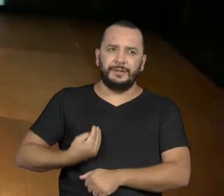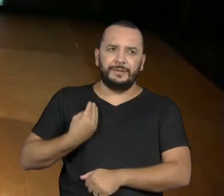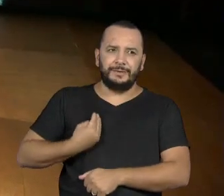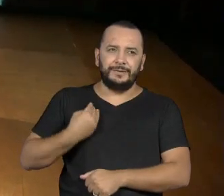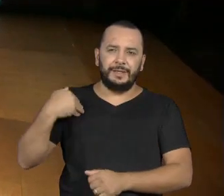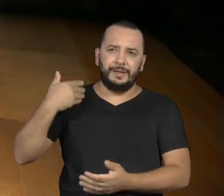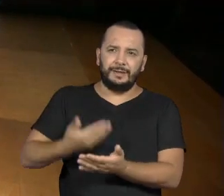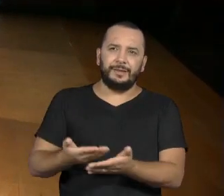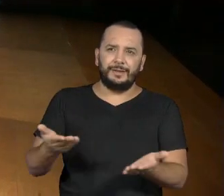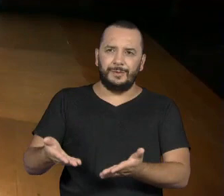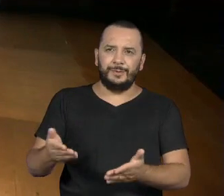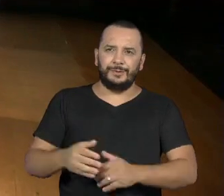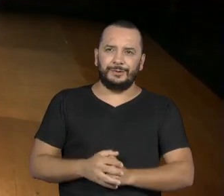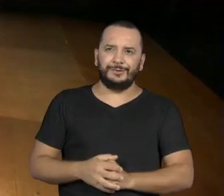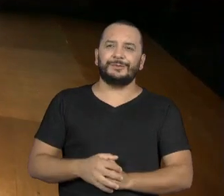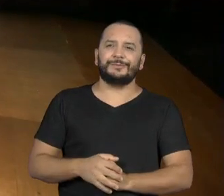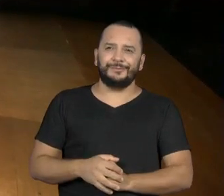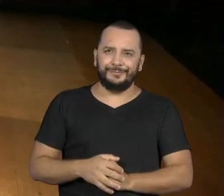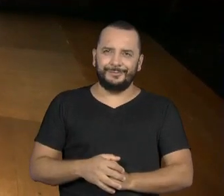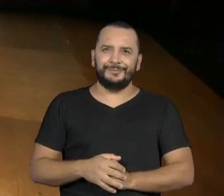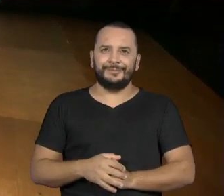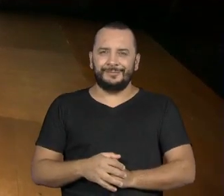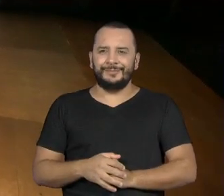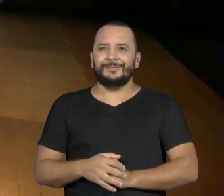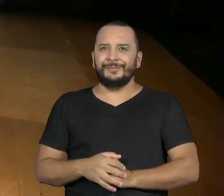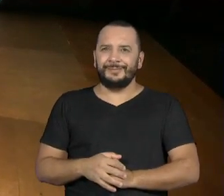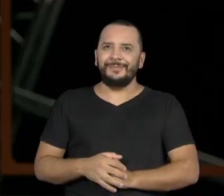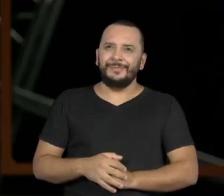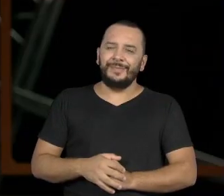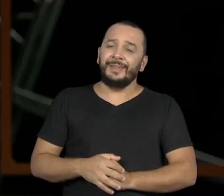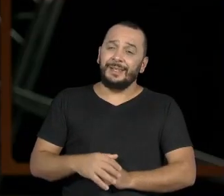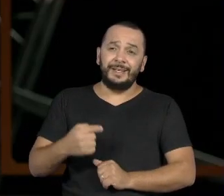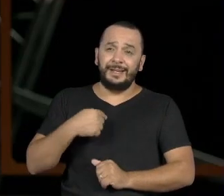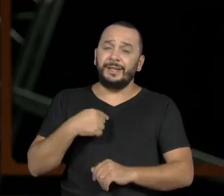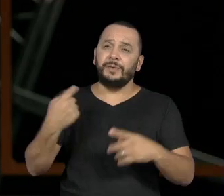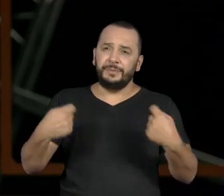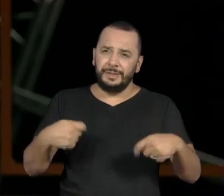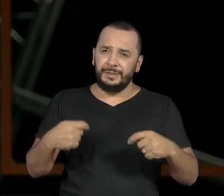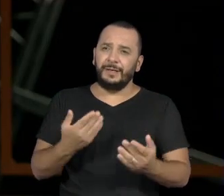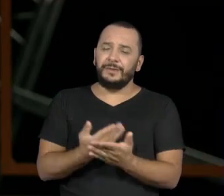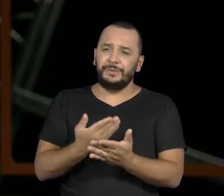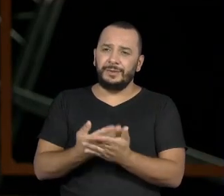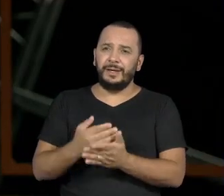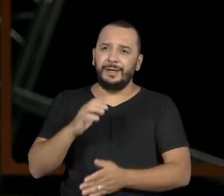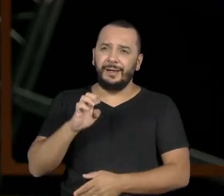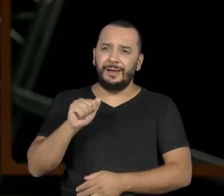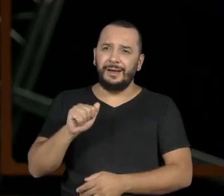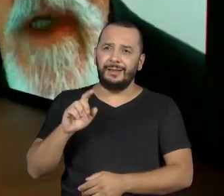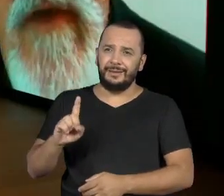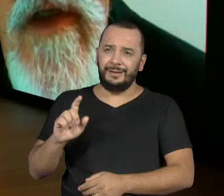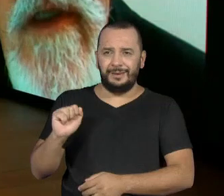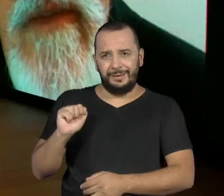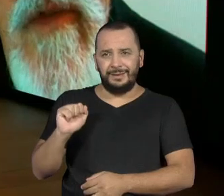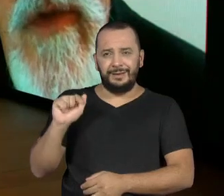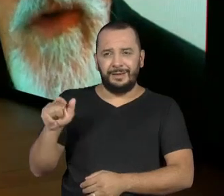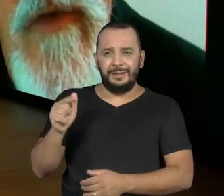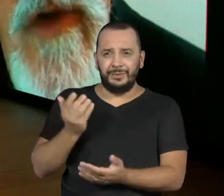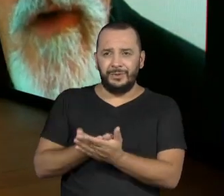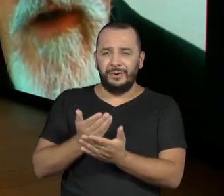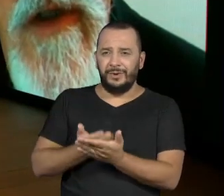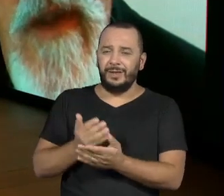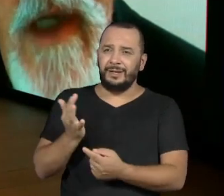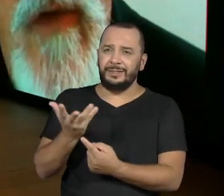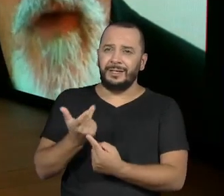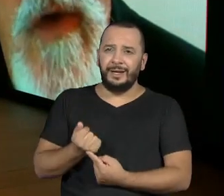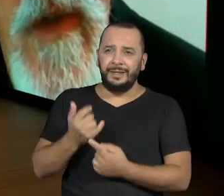escola que definiu o meu caráter como ator. Eu precisava daquilo ali, ali que eu encontrei a minha vida. Meus